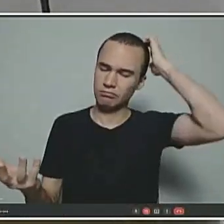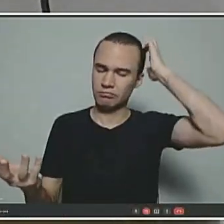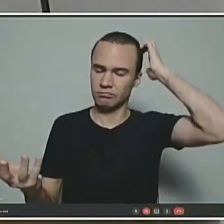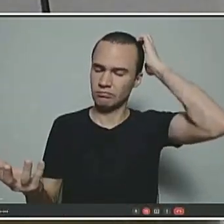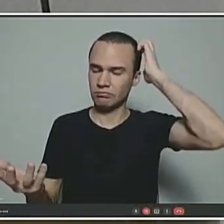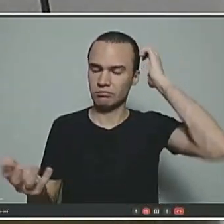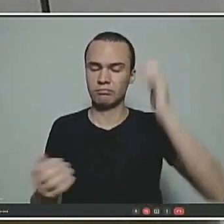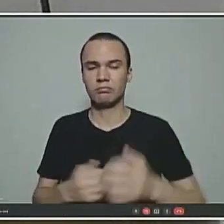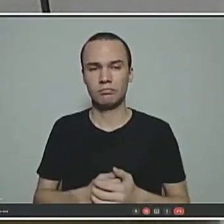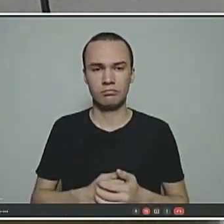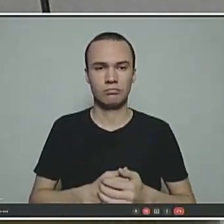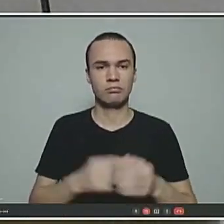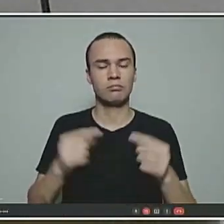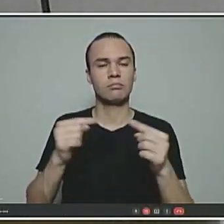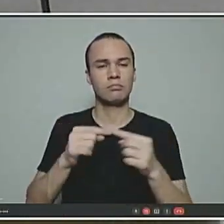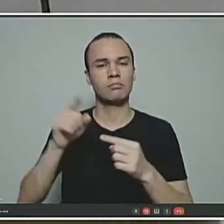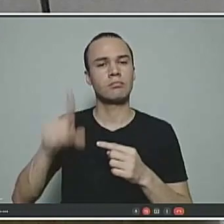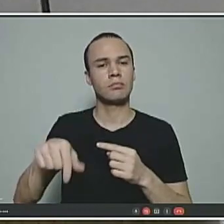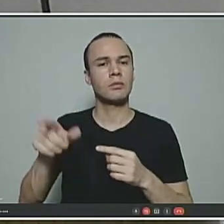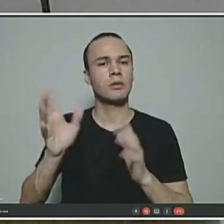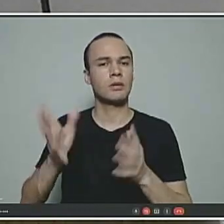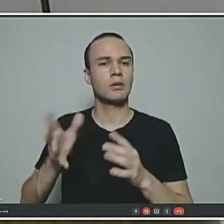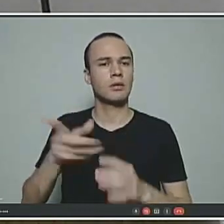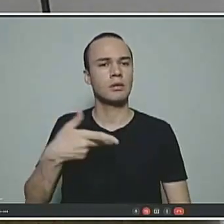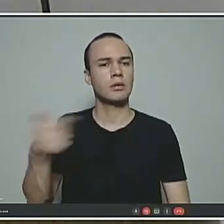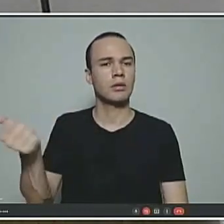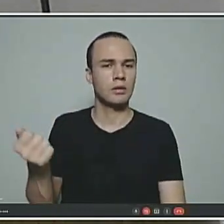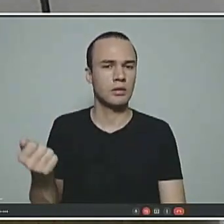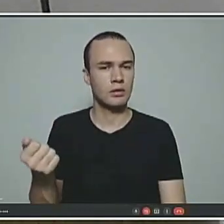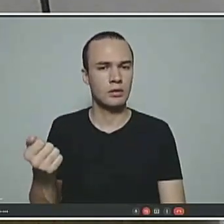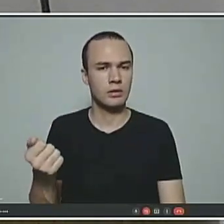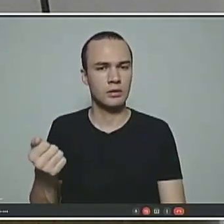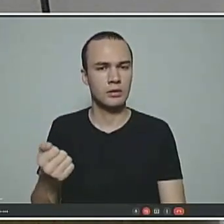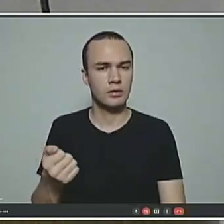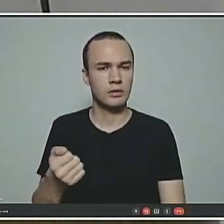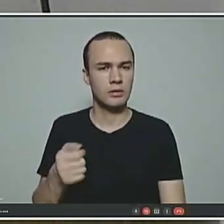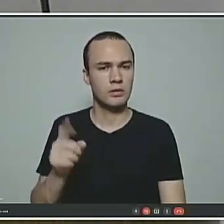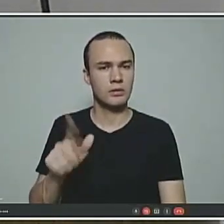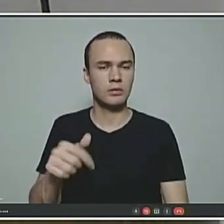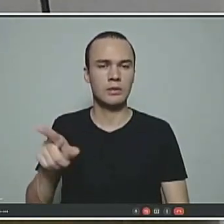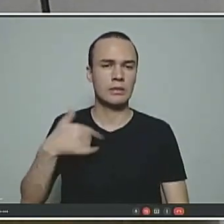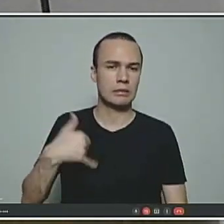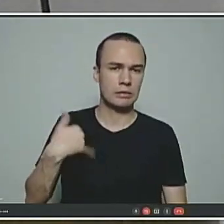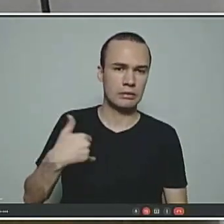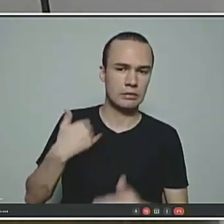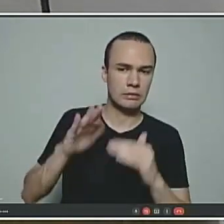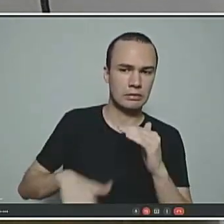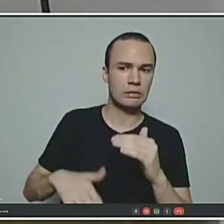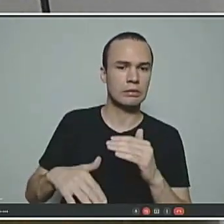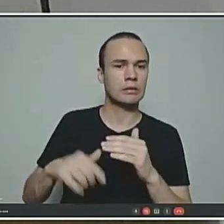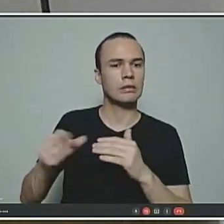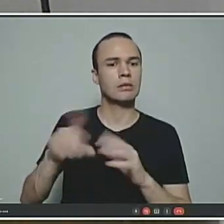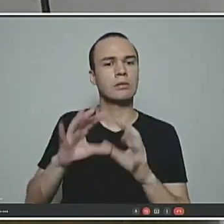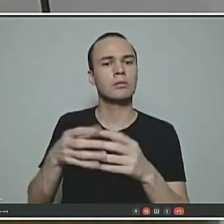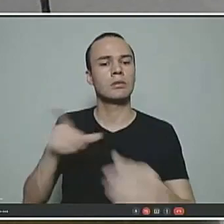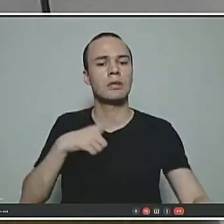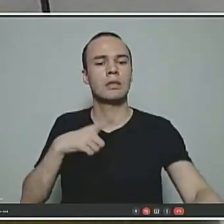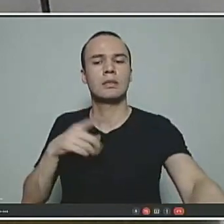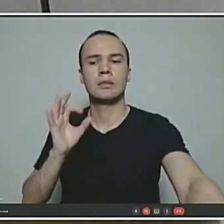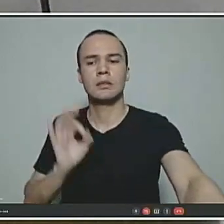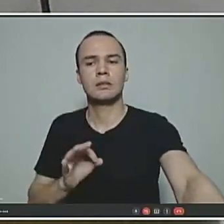licença maternidade, aqueles que saíram do rol e a idade mínima, tempo de contribuição, composição do cálculo de